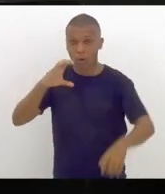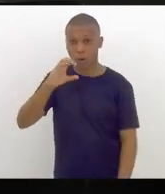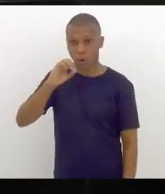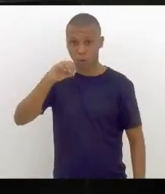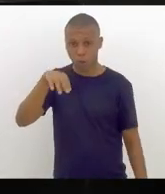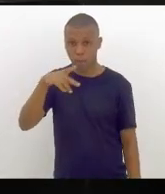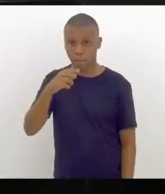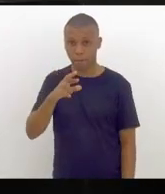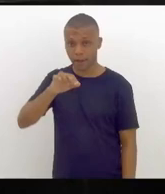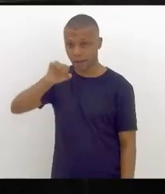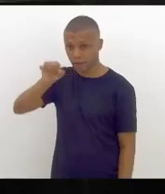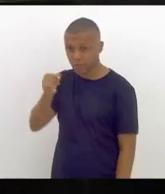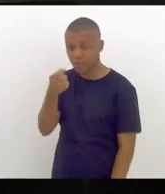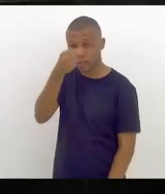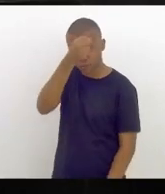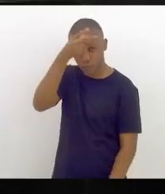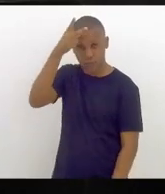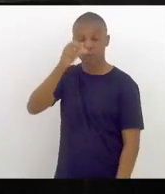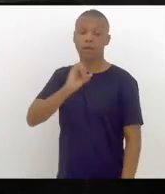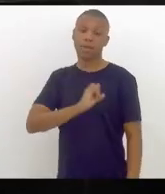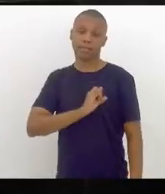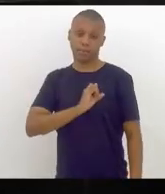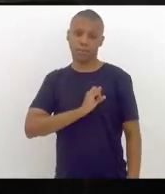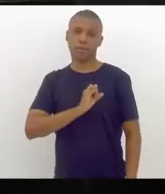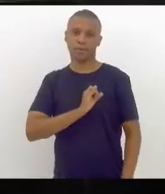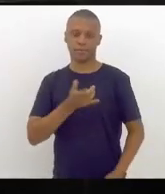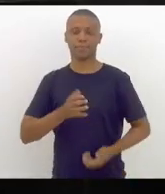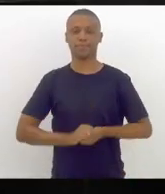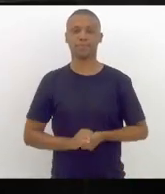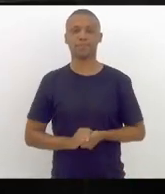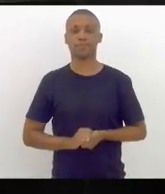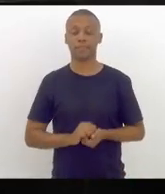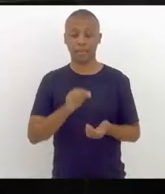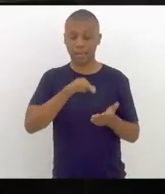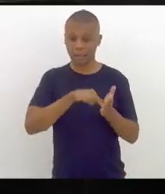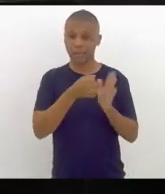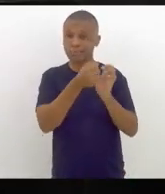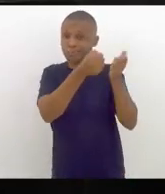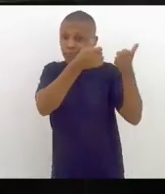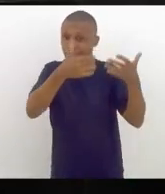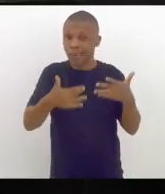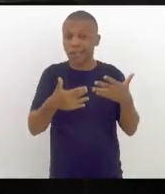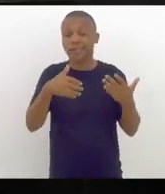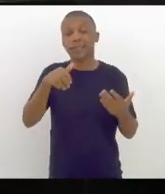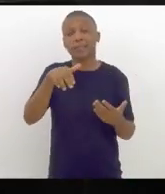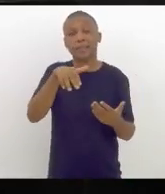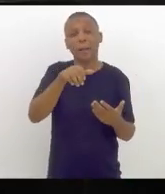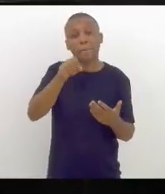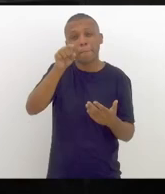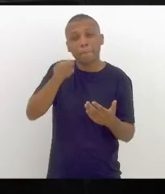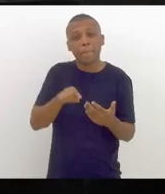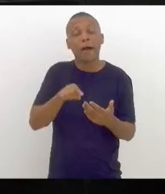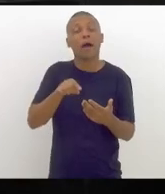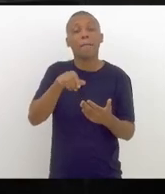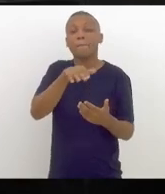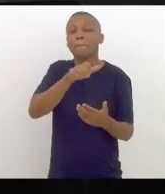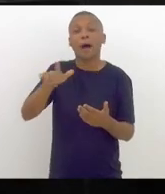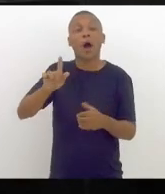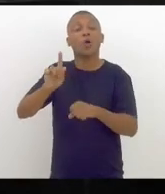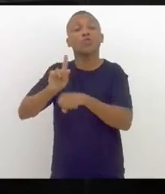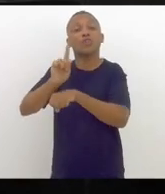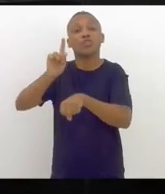município de Itaboraí. E fala da má gestão, da corrupção e o